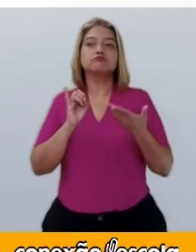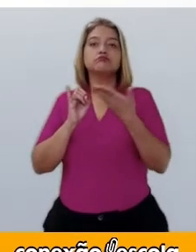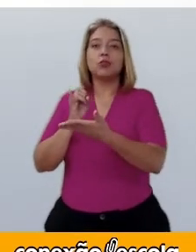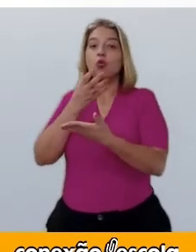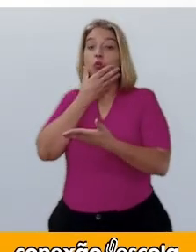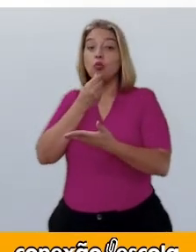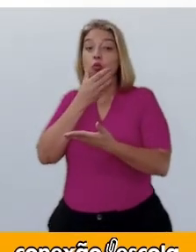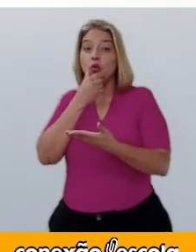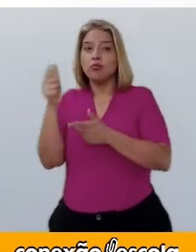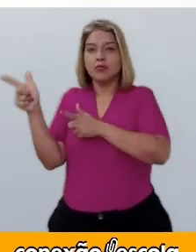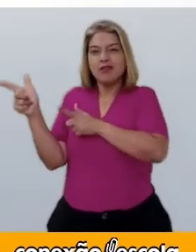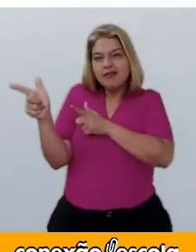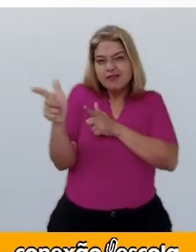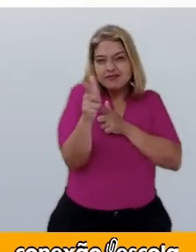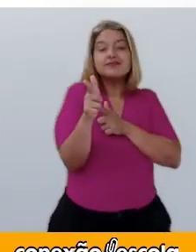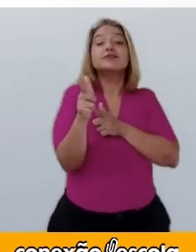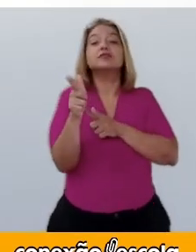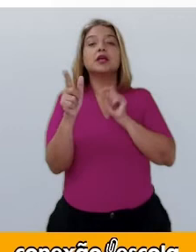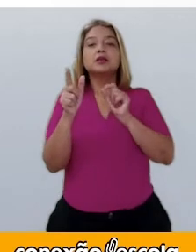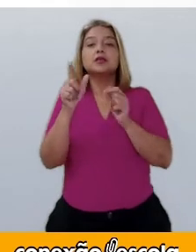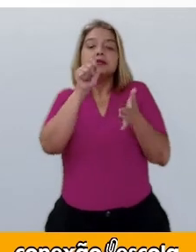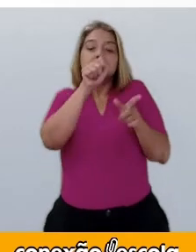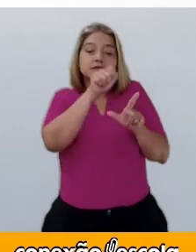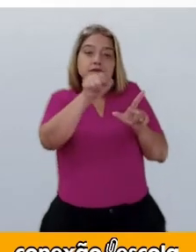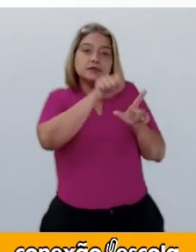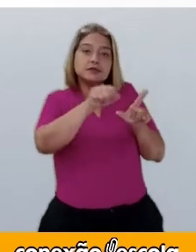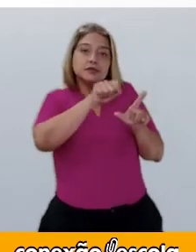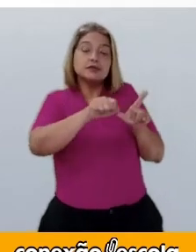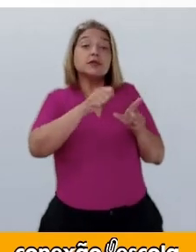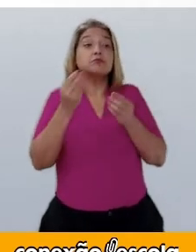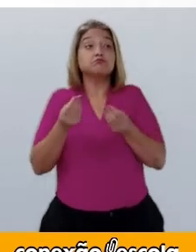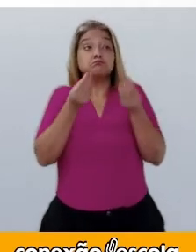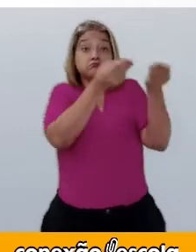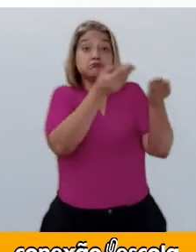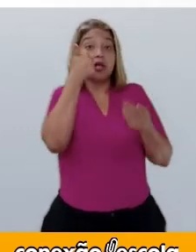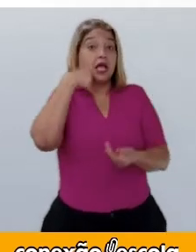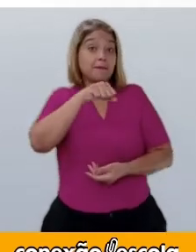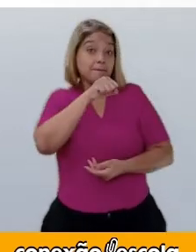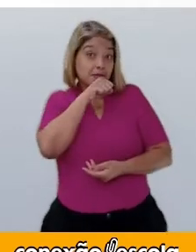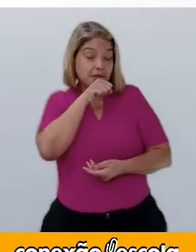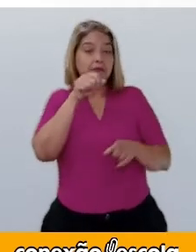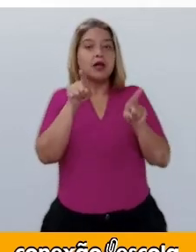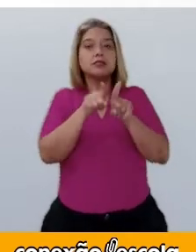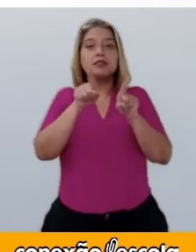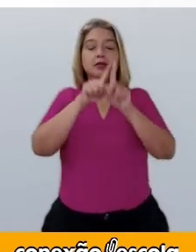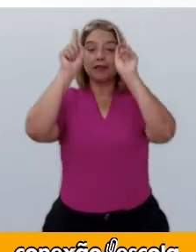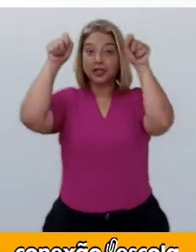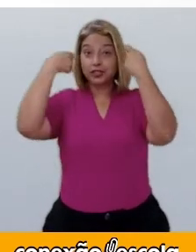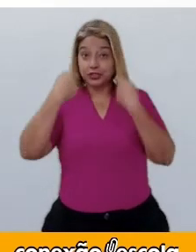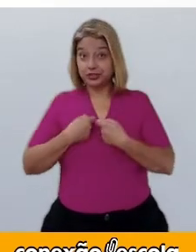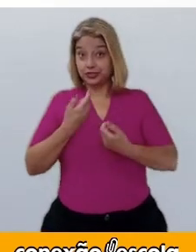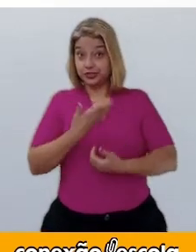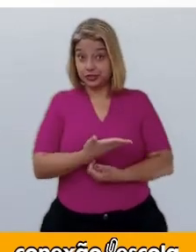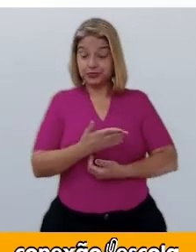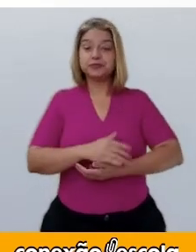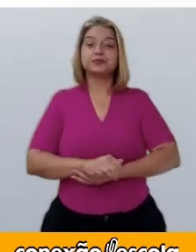escrevesse um bilhete para a mamãe e para a Chapeuzinho?